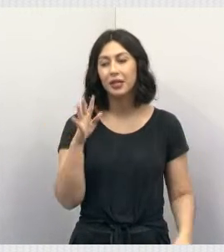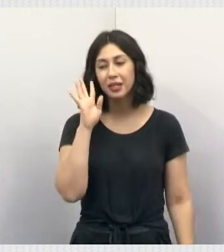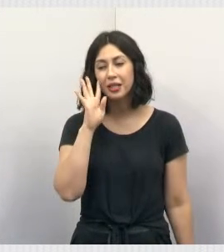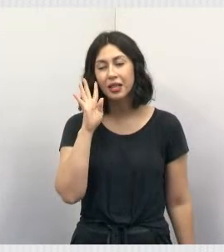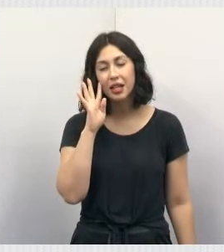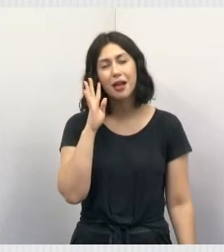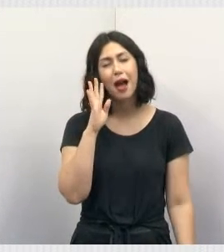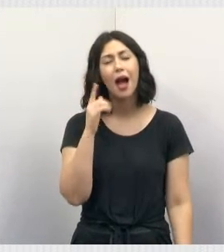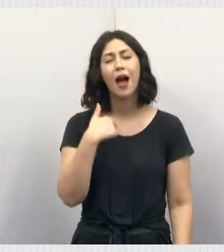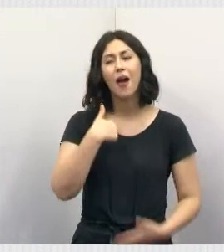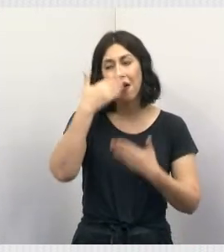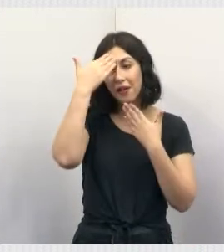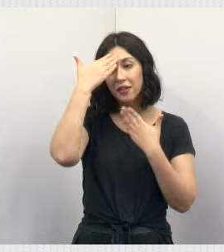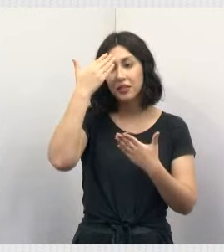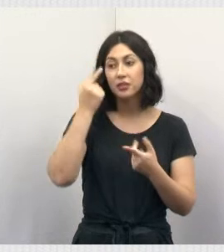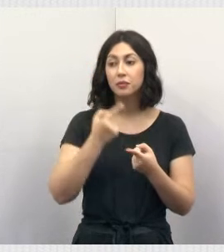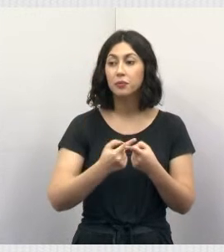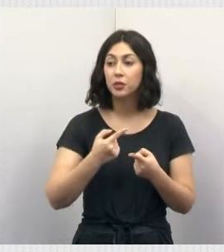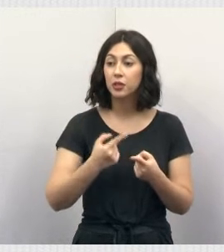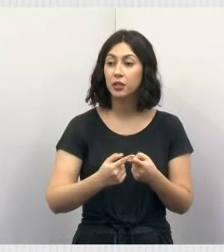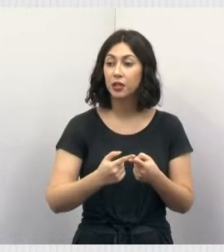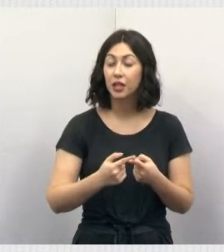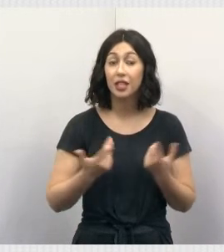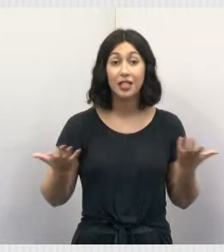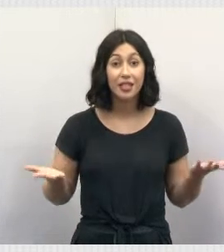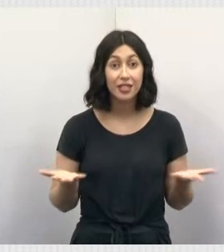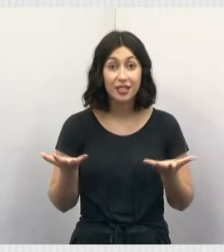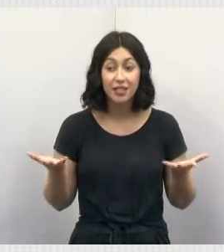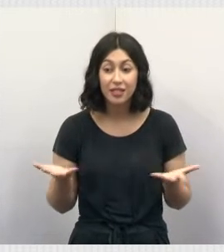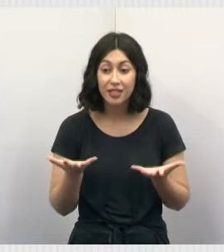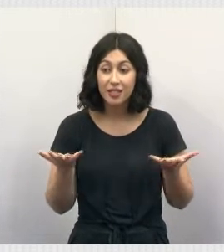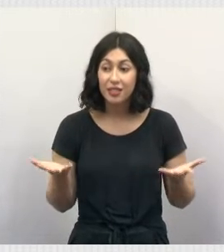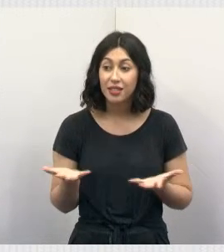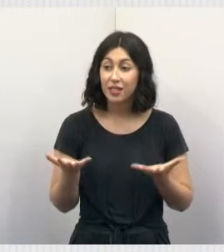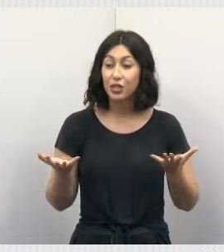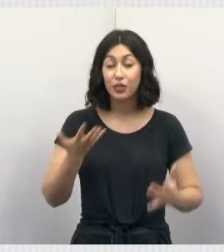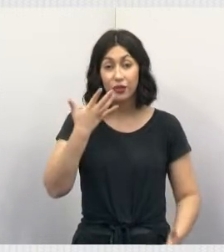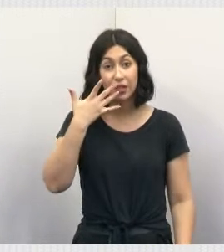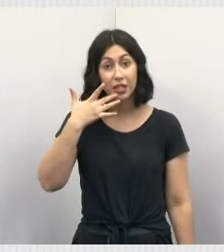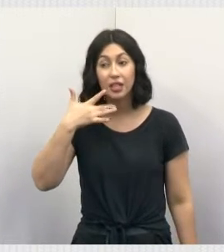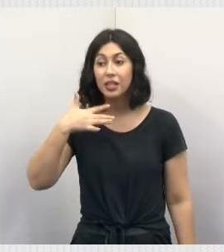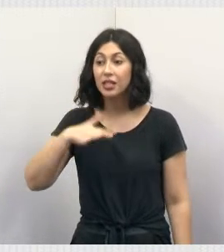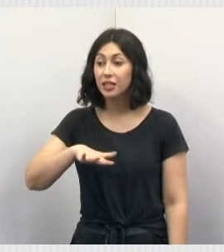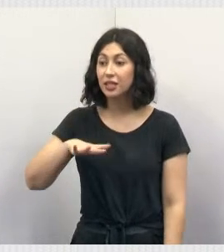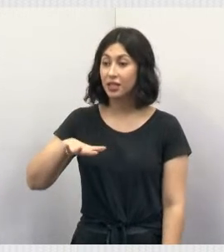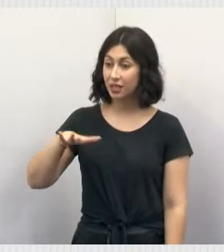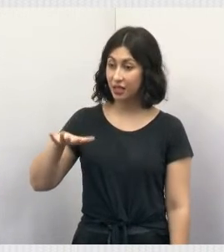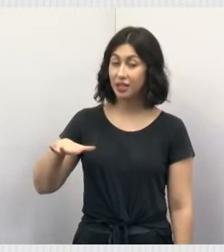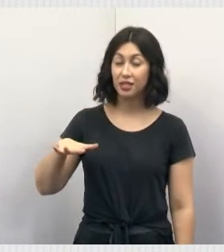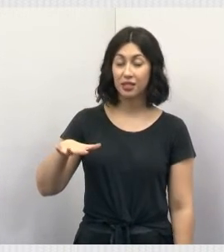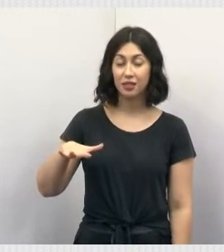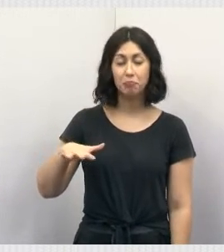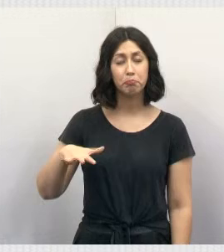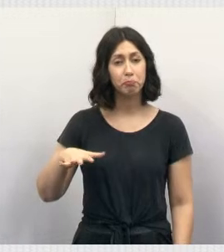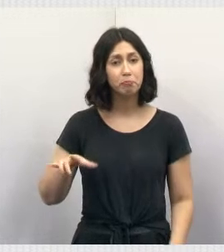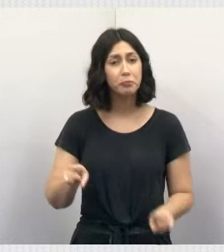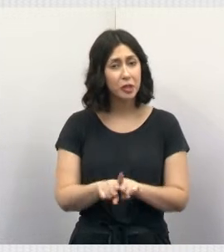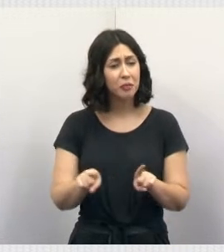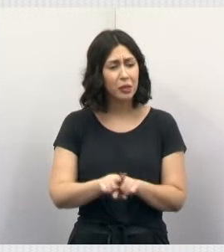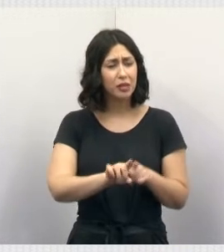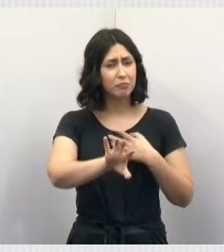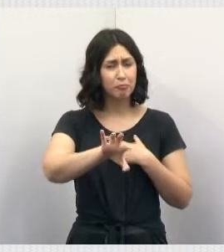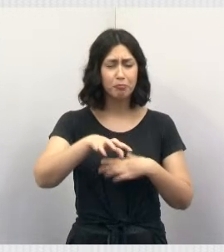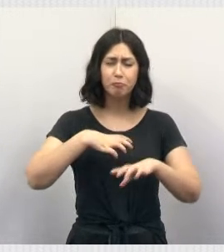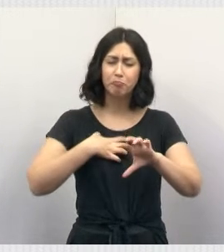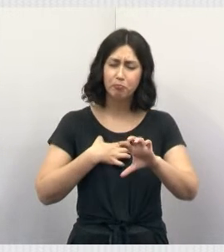eu agradeço, pluralidade também incentiva, as crianças, a tendência de solidariedade, com paixão,